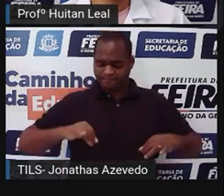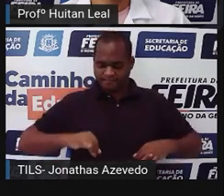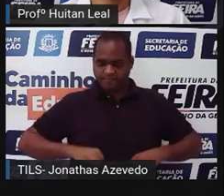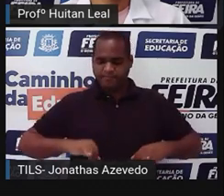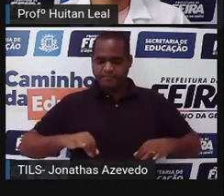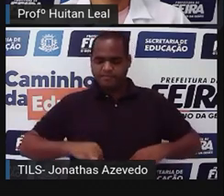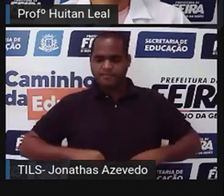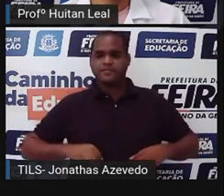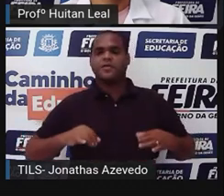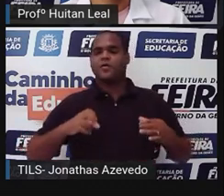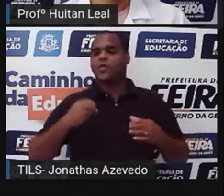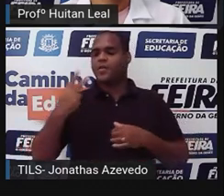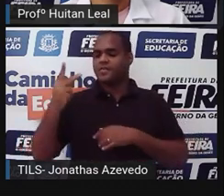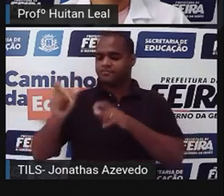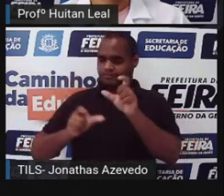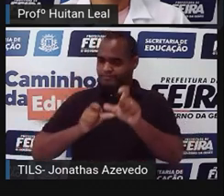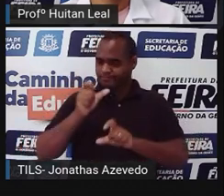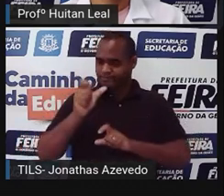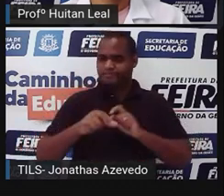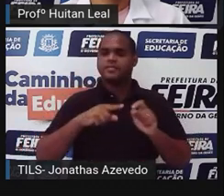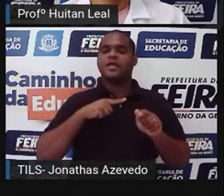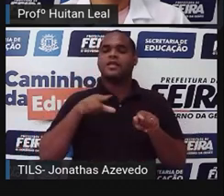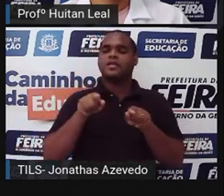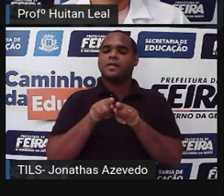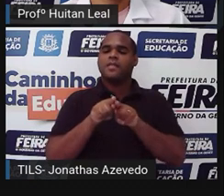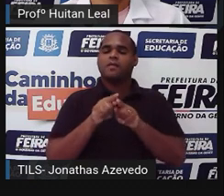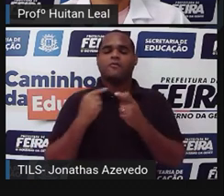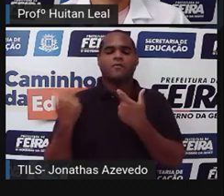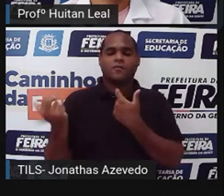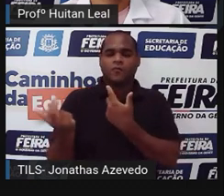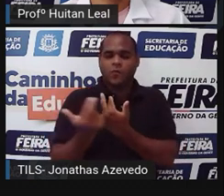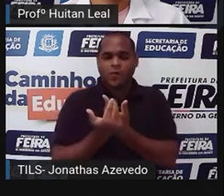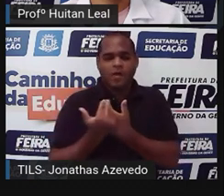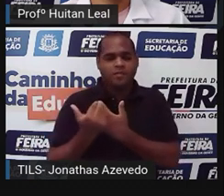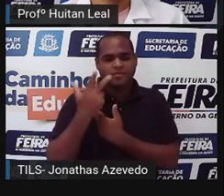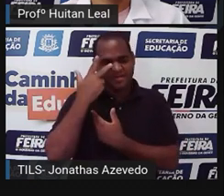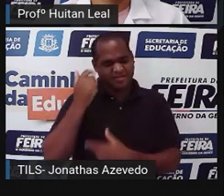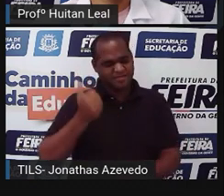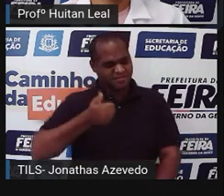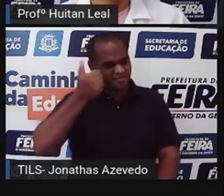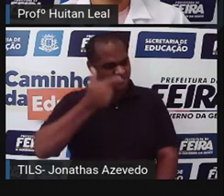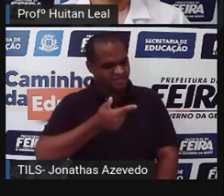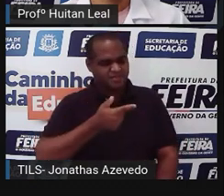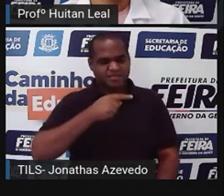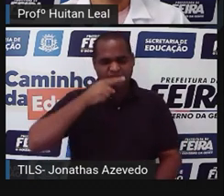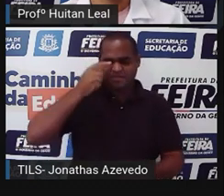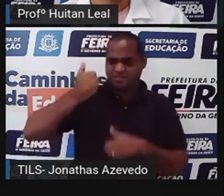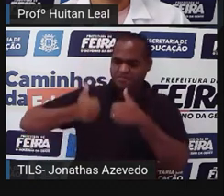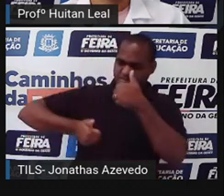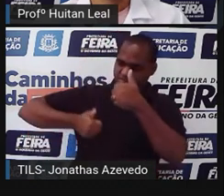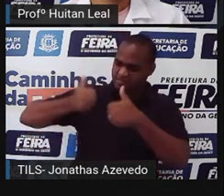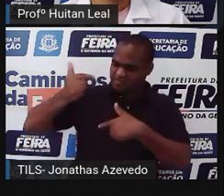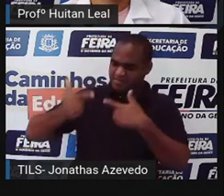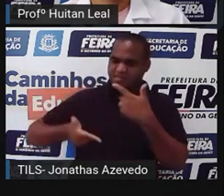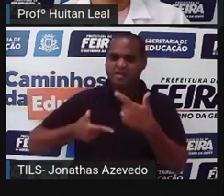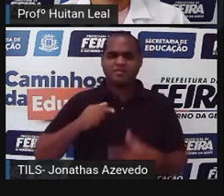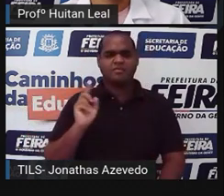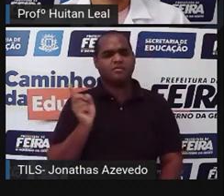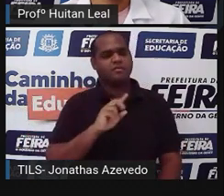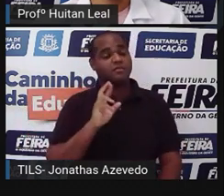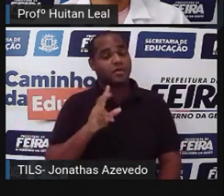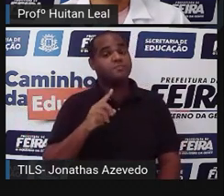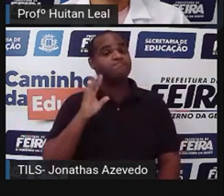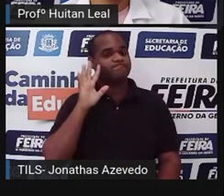mesmo que qualquer outro ser humano. Somos todos iguais, ninguém é melhor do que ninguém. Essa é a